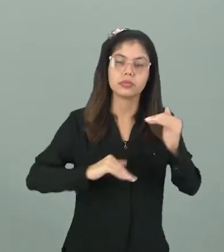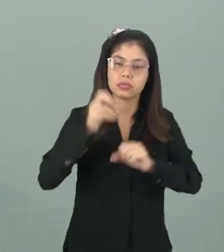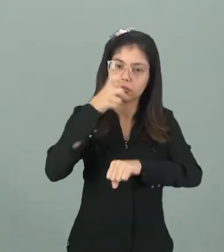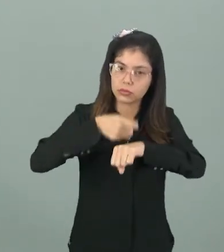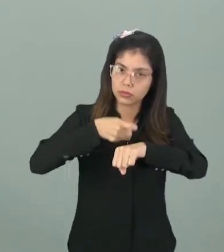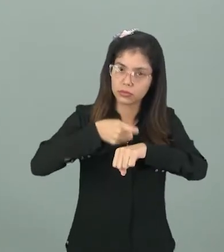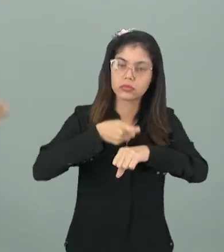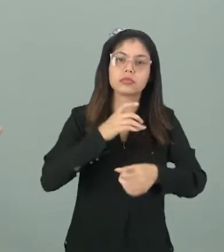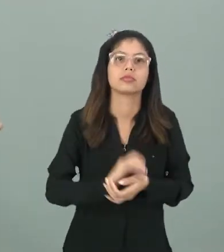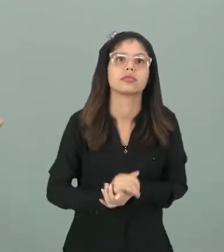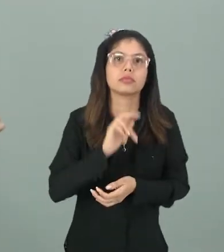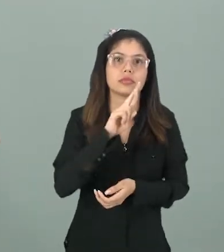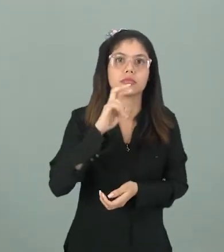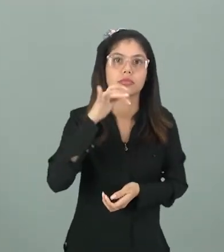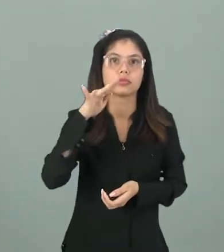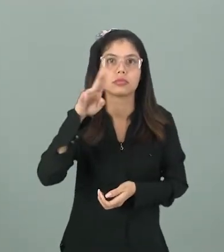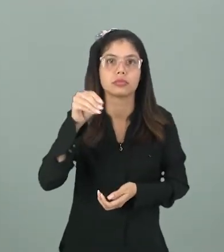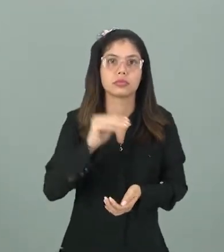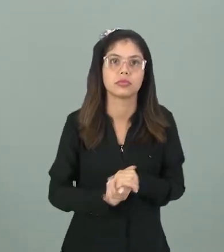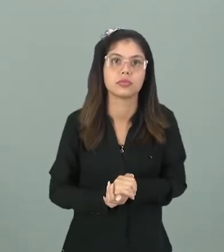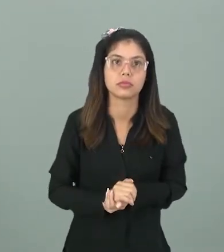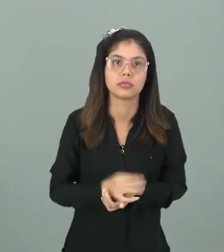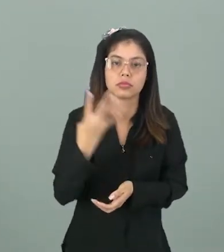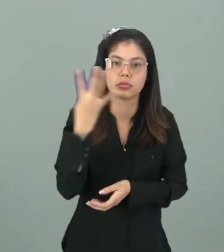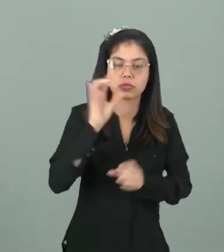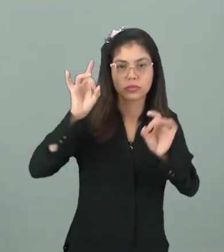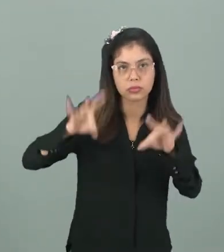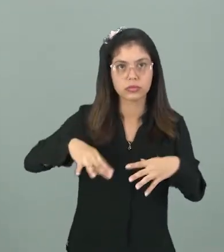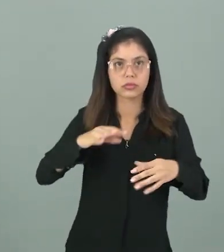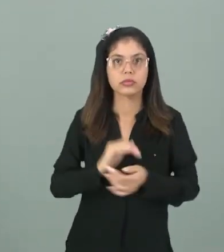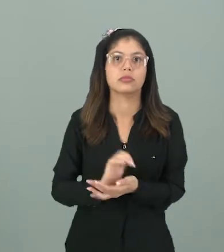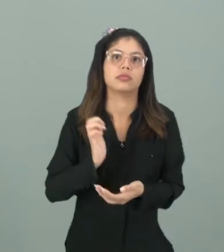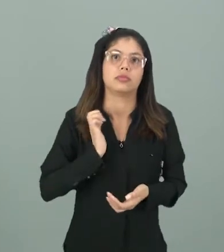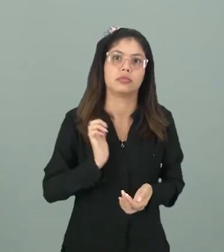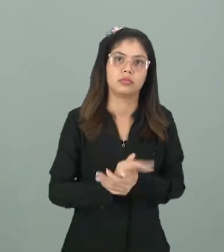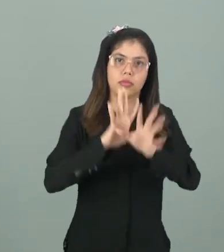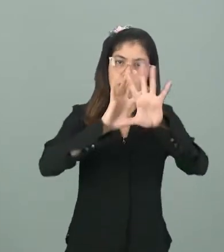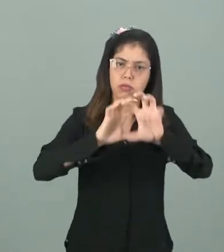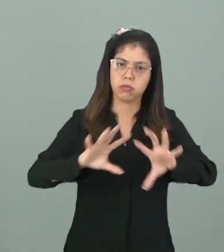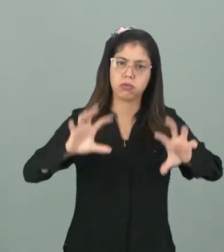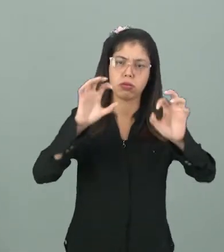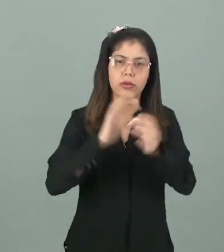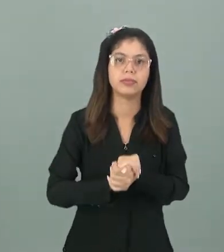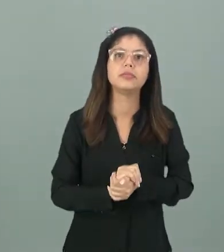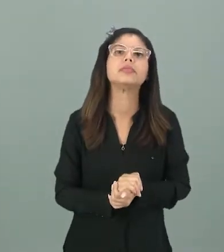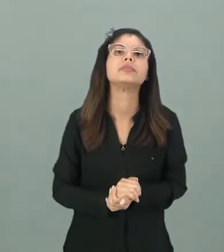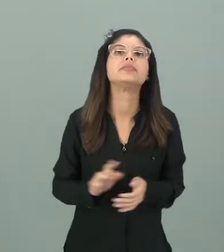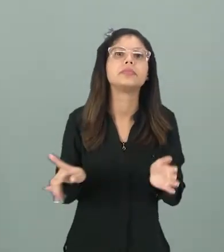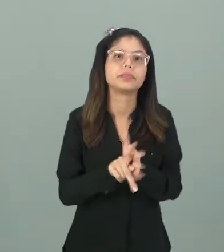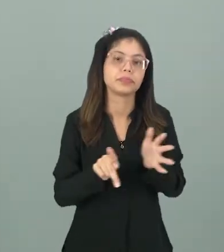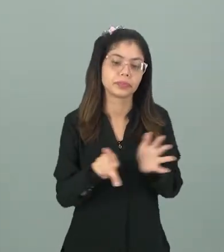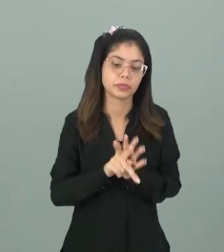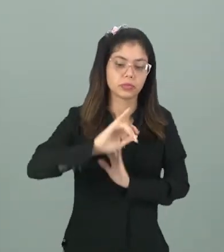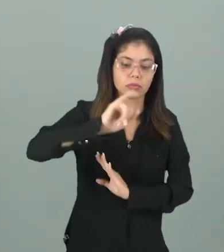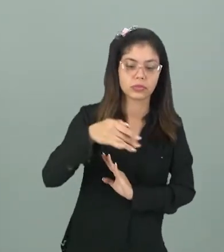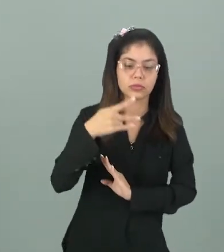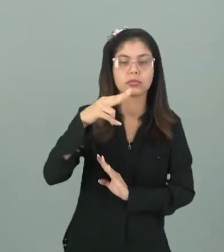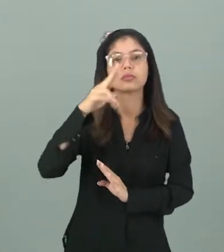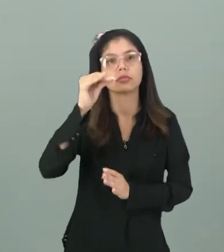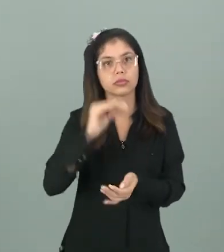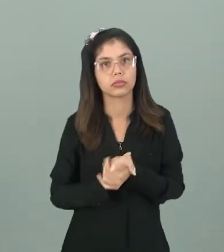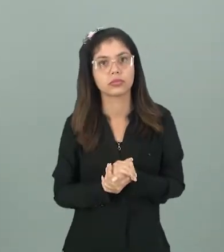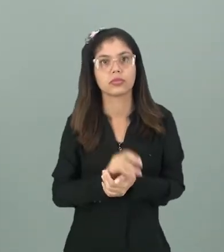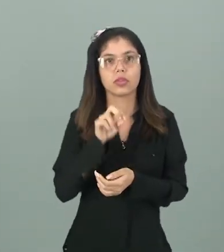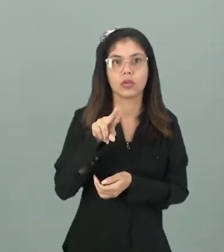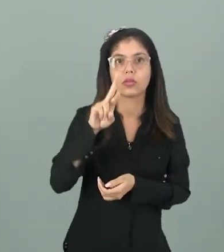sólida, são os rochosos. E os quatro últimos, que são ricos em gases, são chamados de gasosos, que é o caso de Júpiter, Saturno,